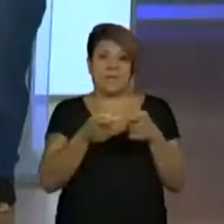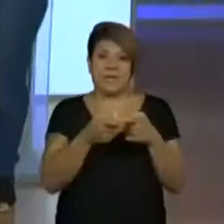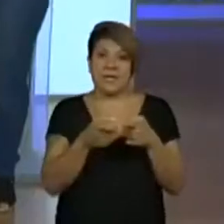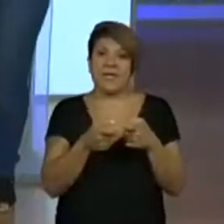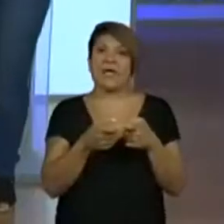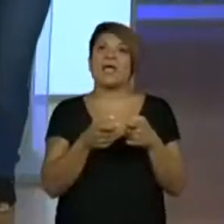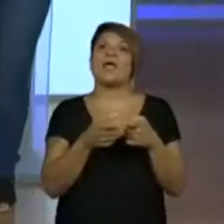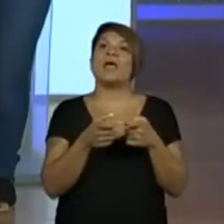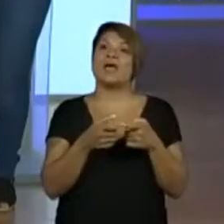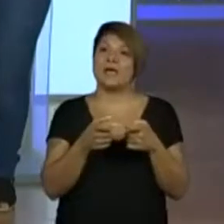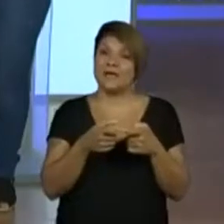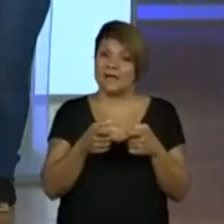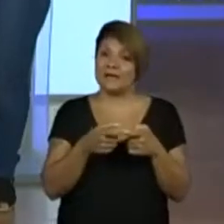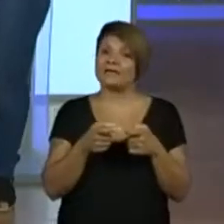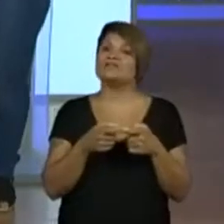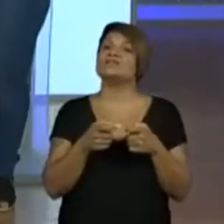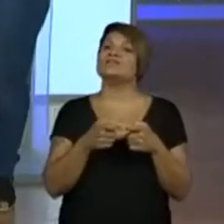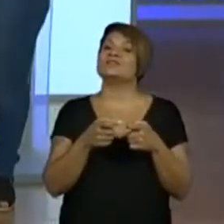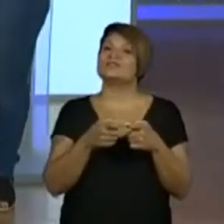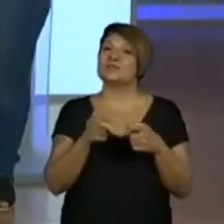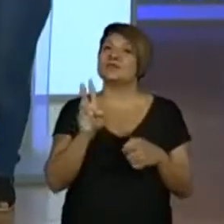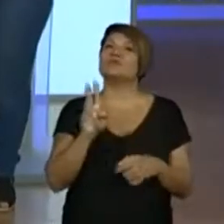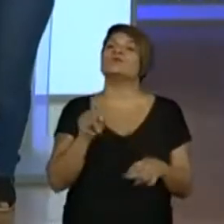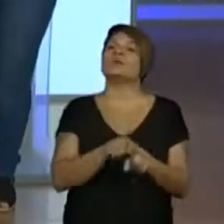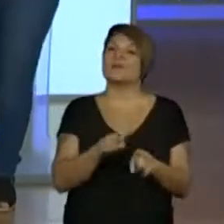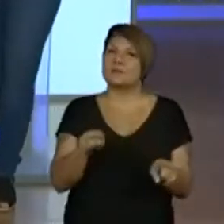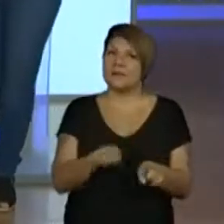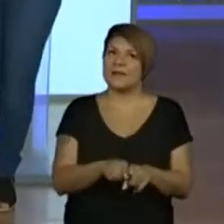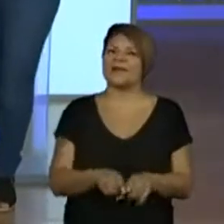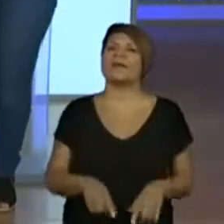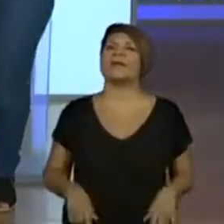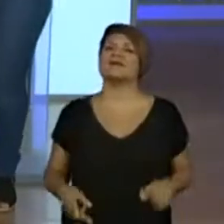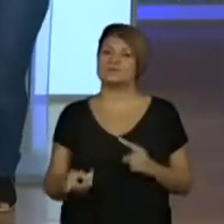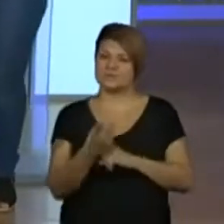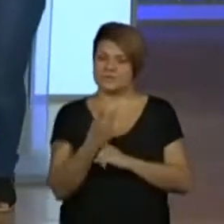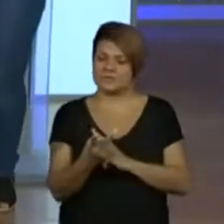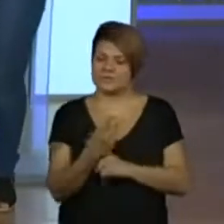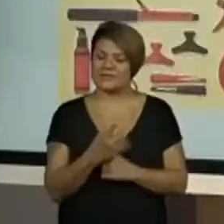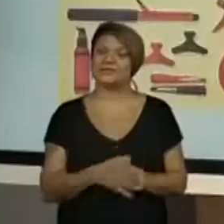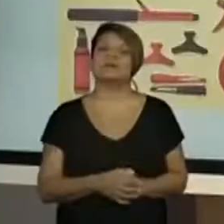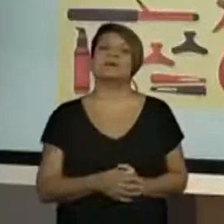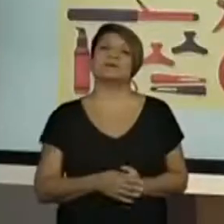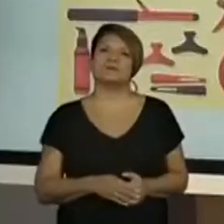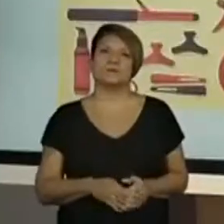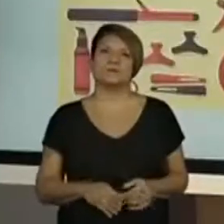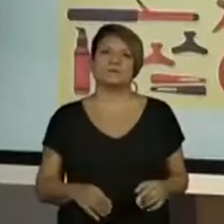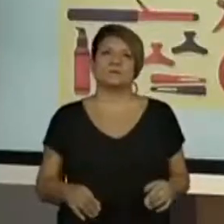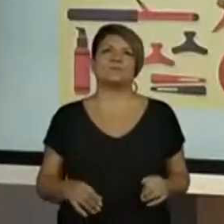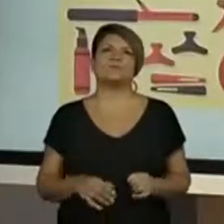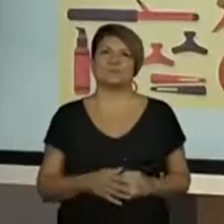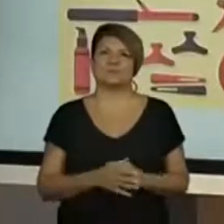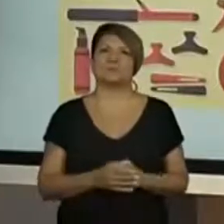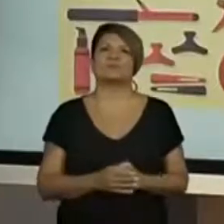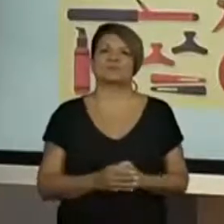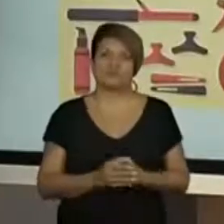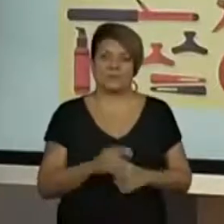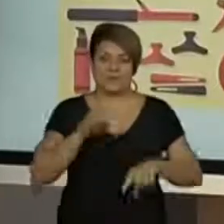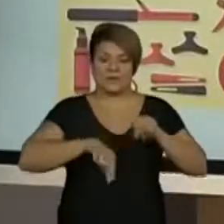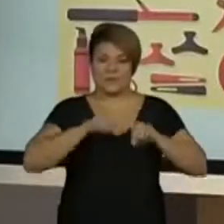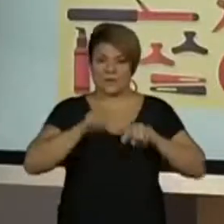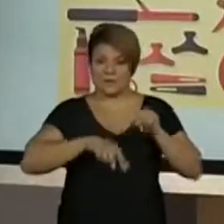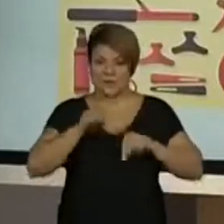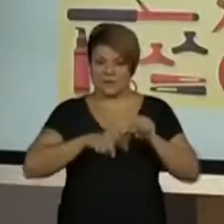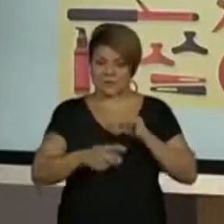EPIs, né? Exatamente. Os materiais e equipamentos de proteção. Perfeito. Individual. Isso. Equipamentos